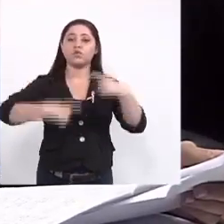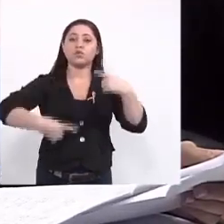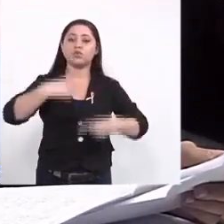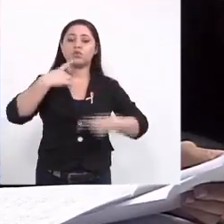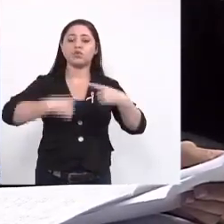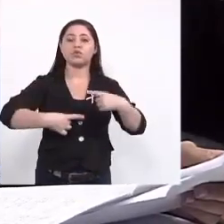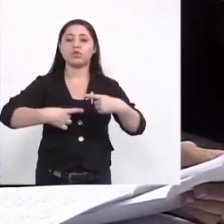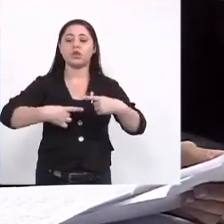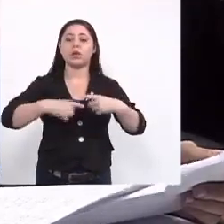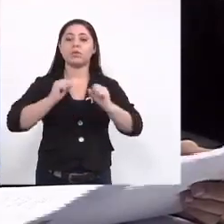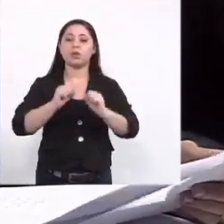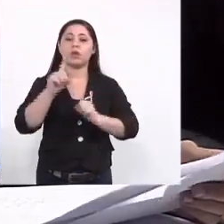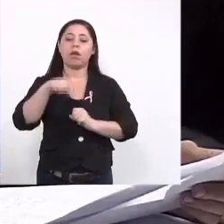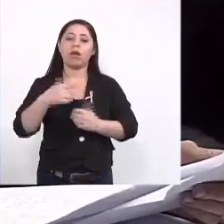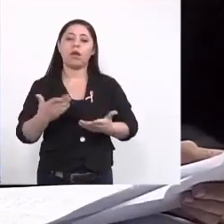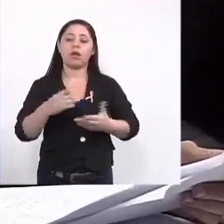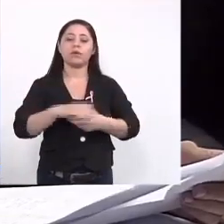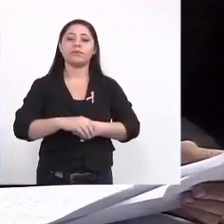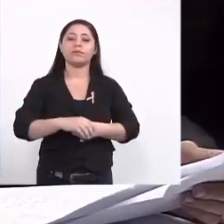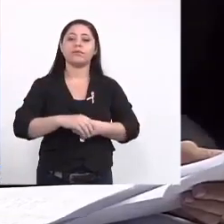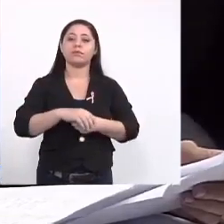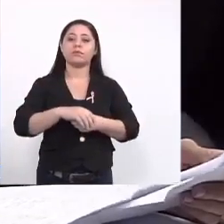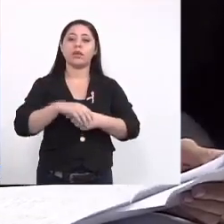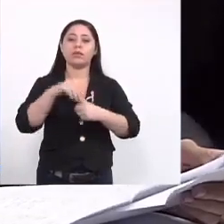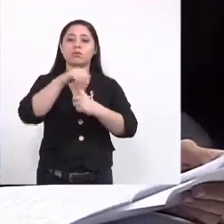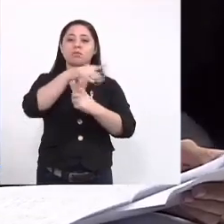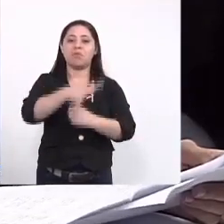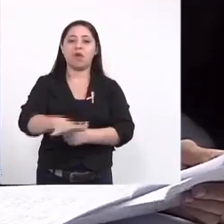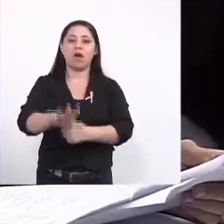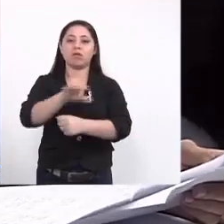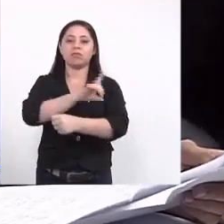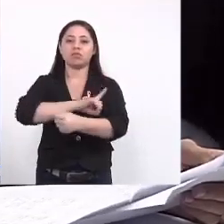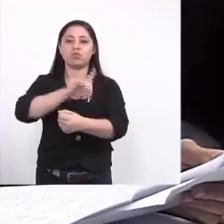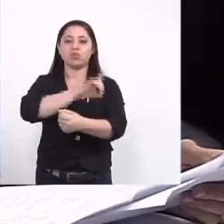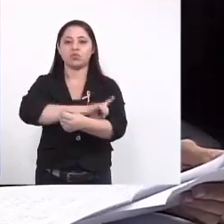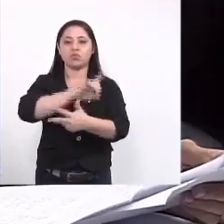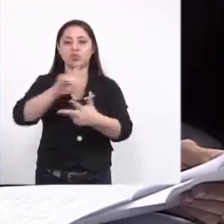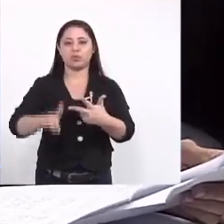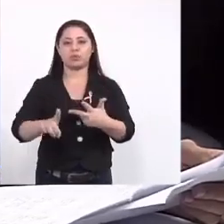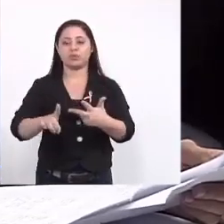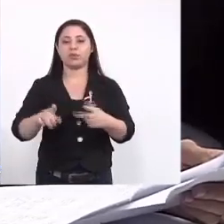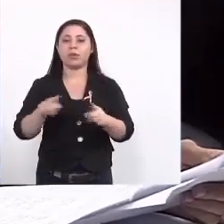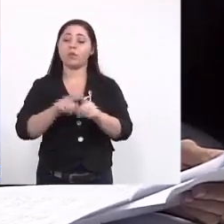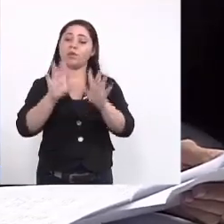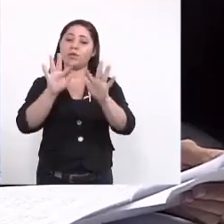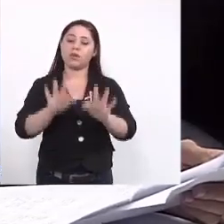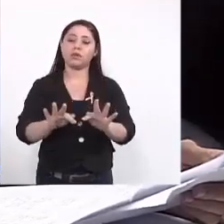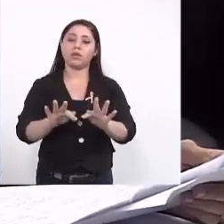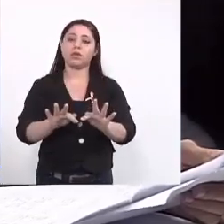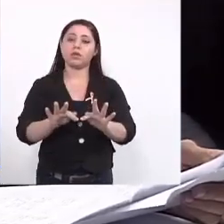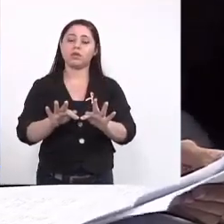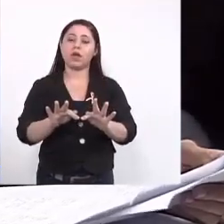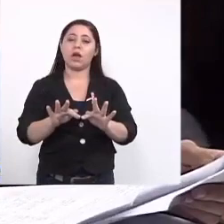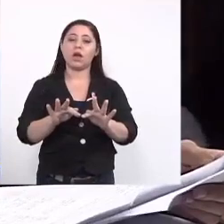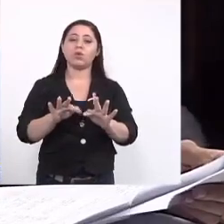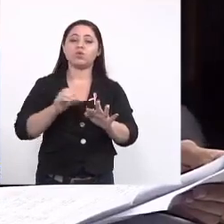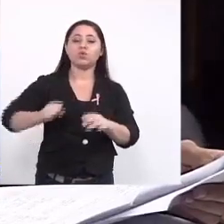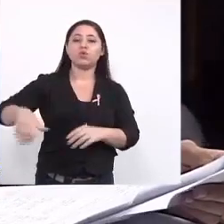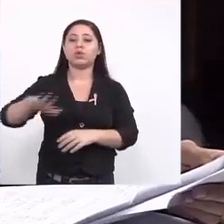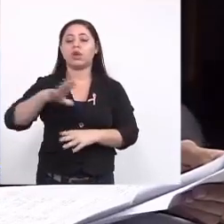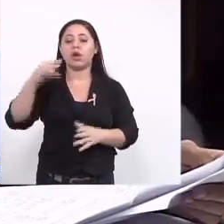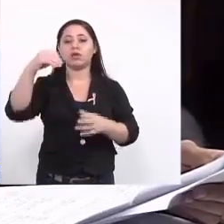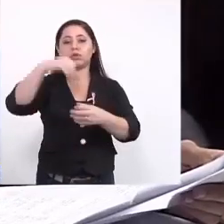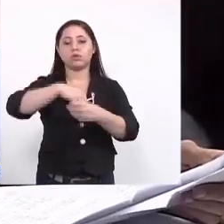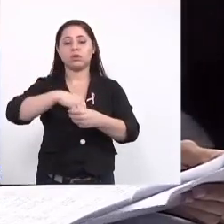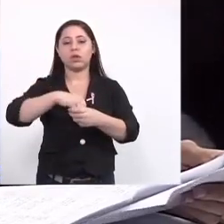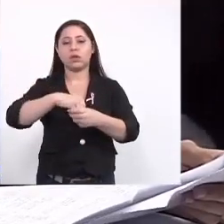sobre essa epidemia essa tripsepidemia e finalizar com uma intervenção social dentro de